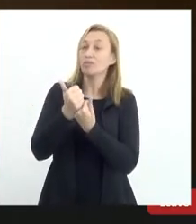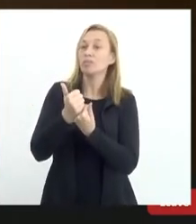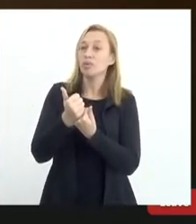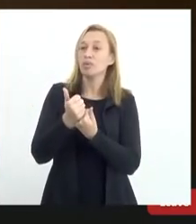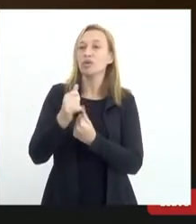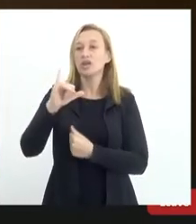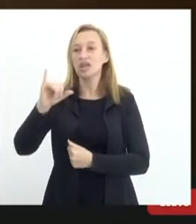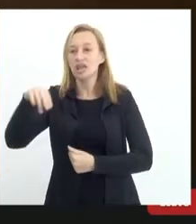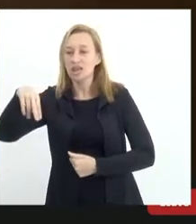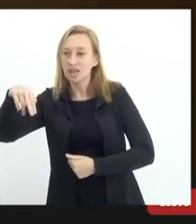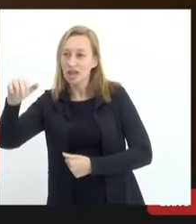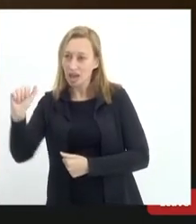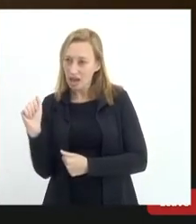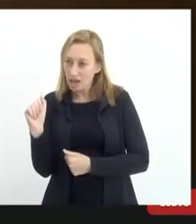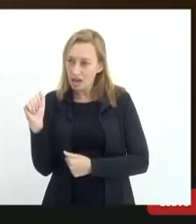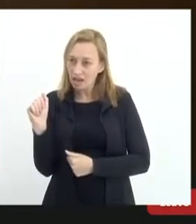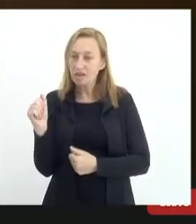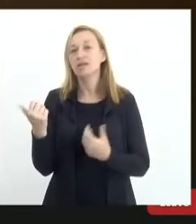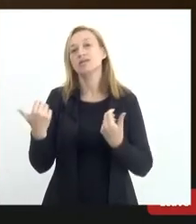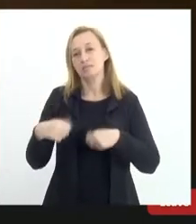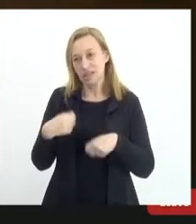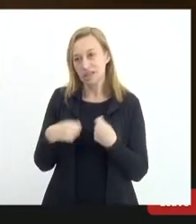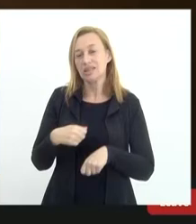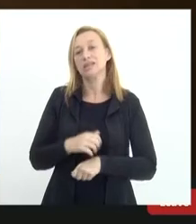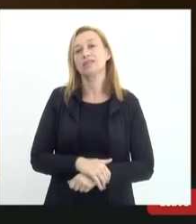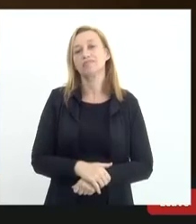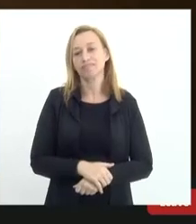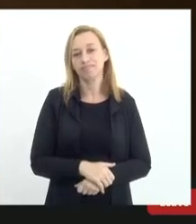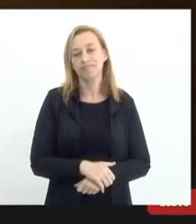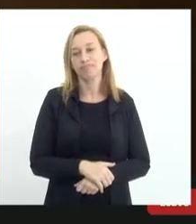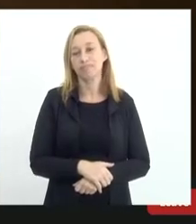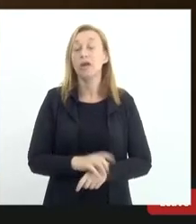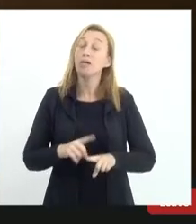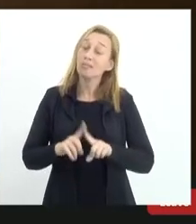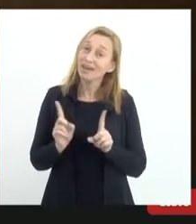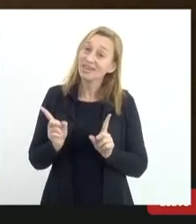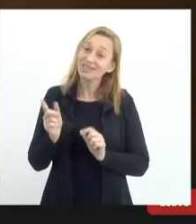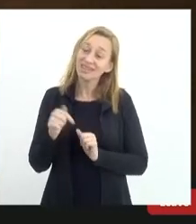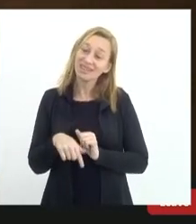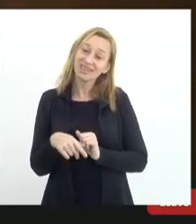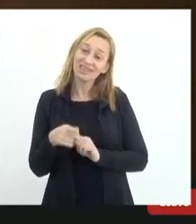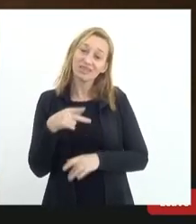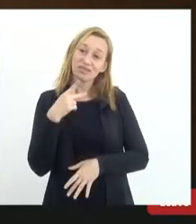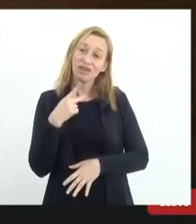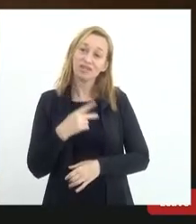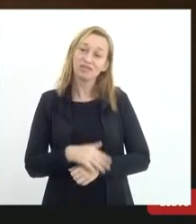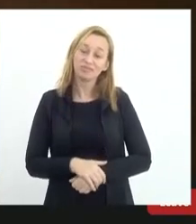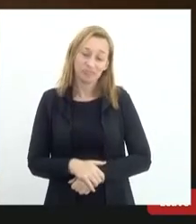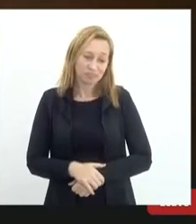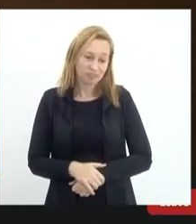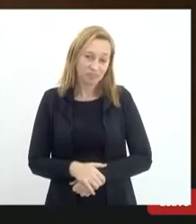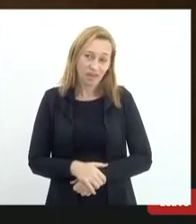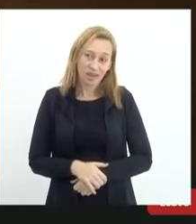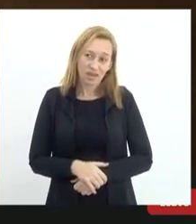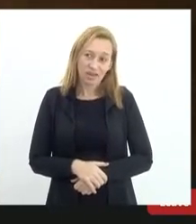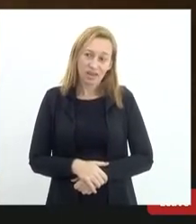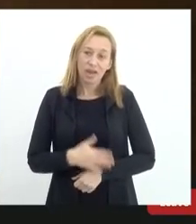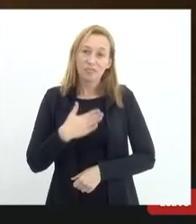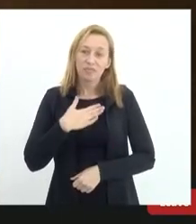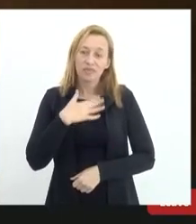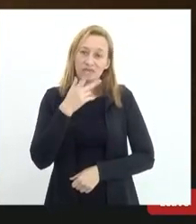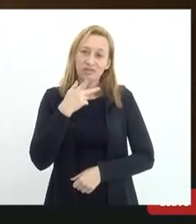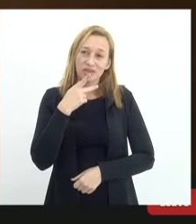Inca está precisando. Mas aqui deixo na minha